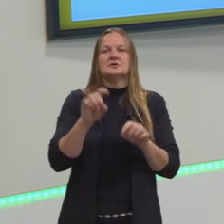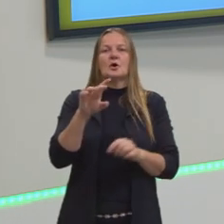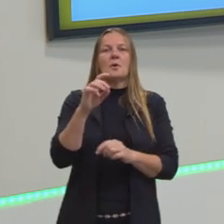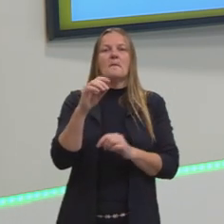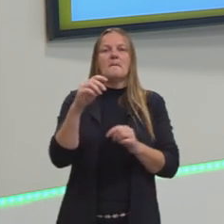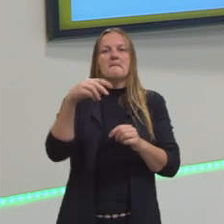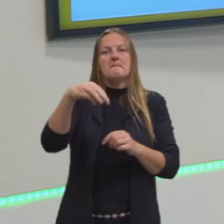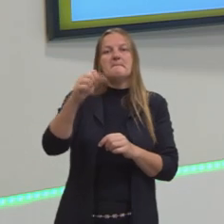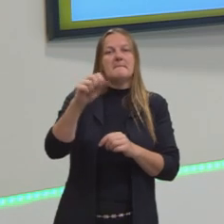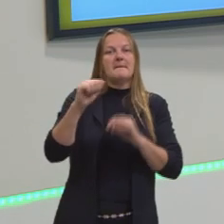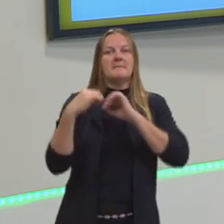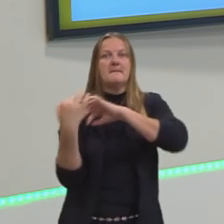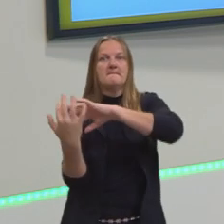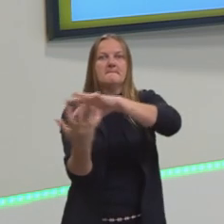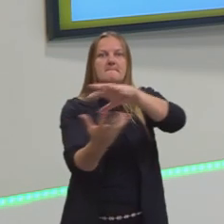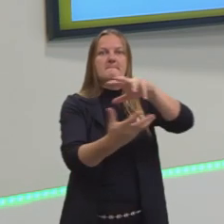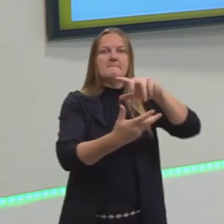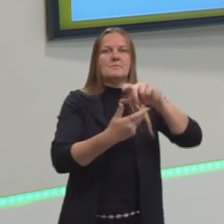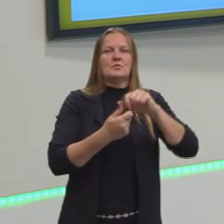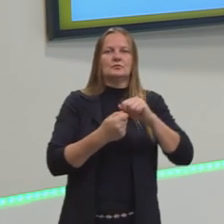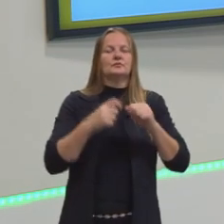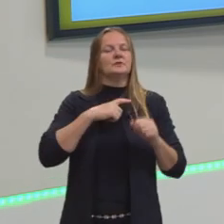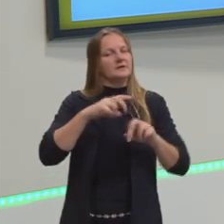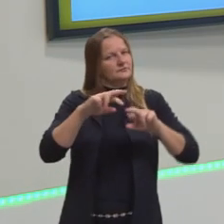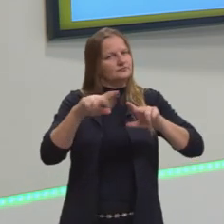exemplo, como a gente geralmente pensa, inicialmente.